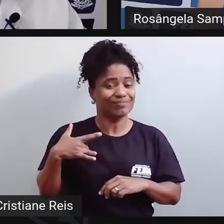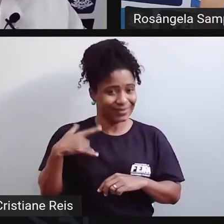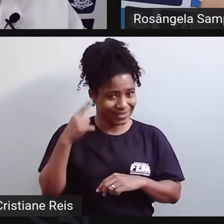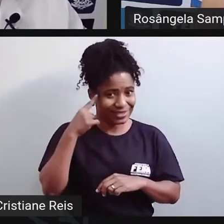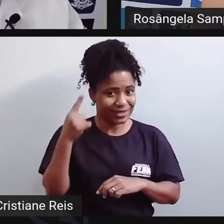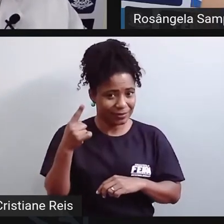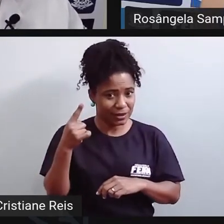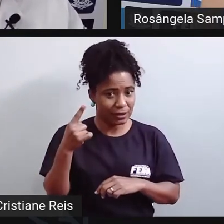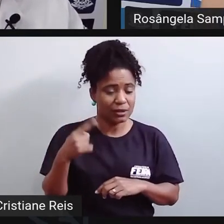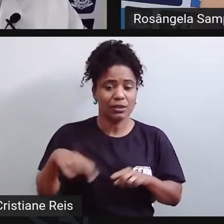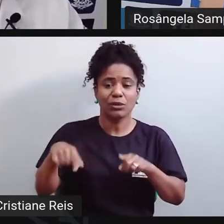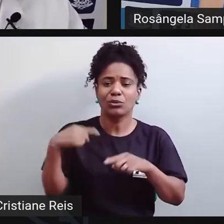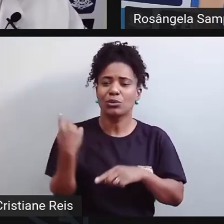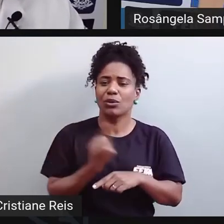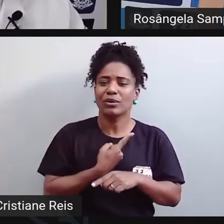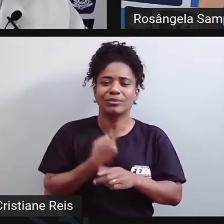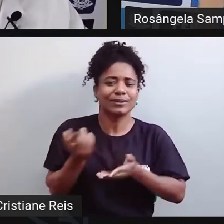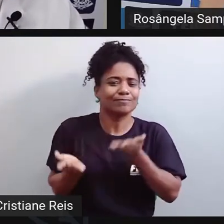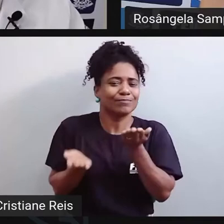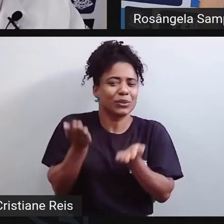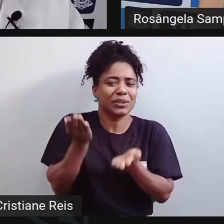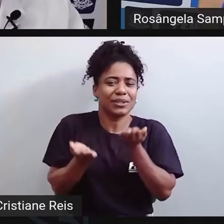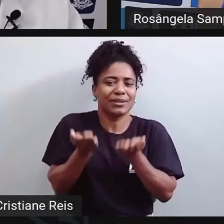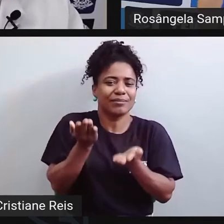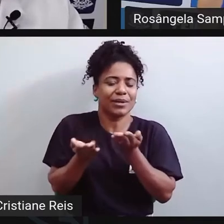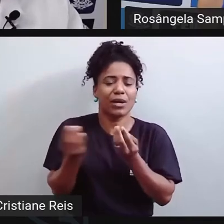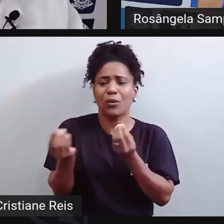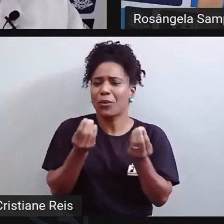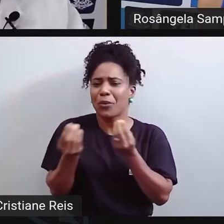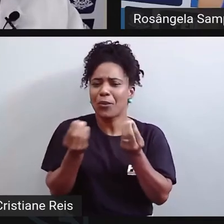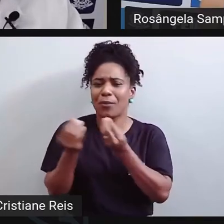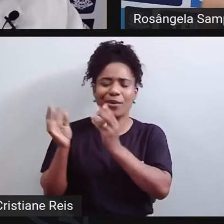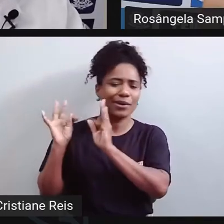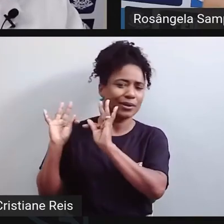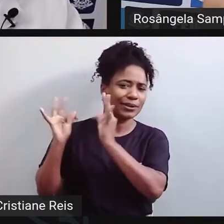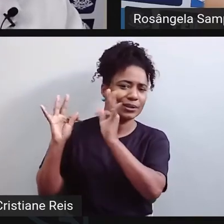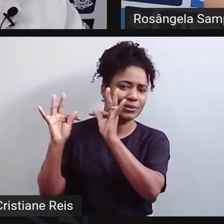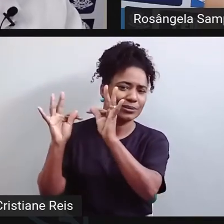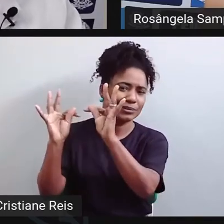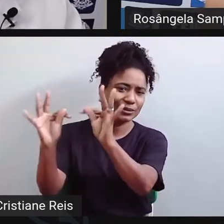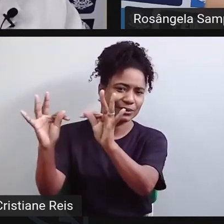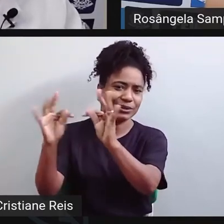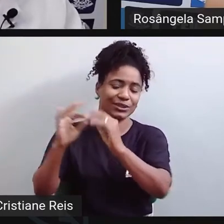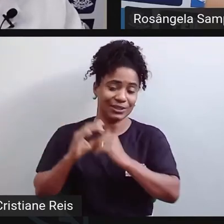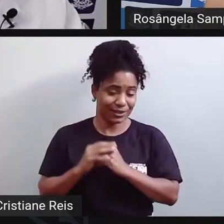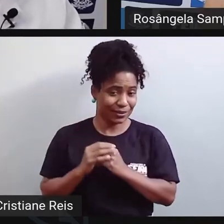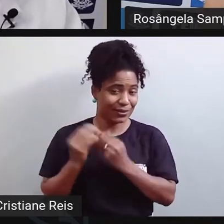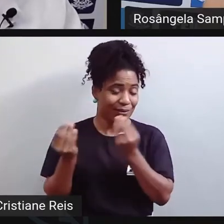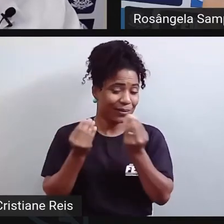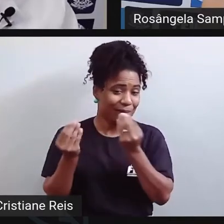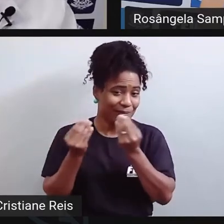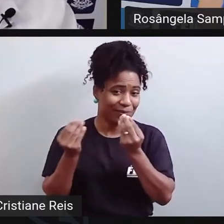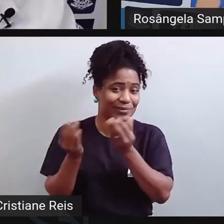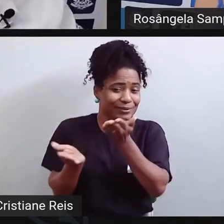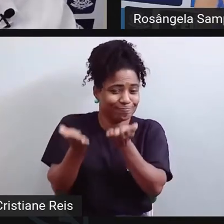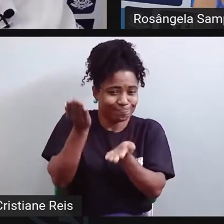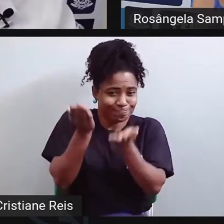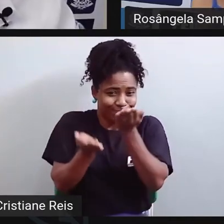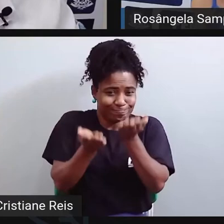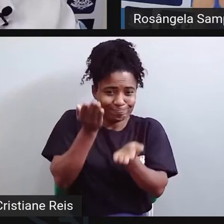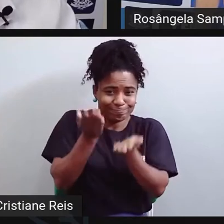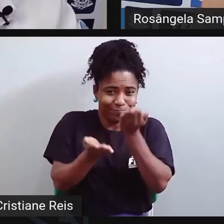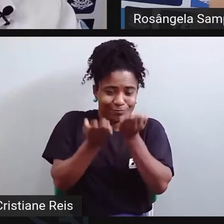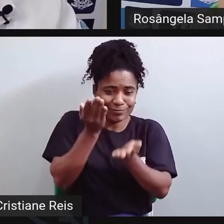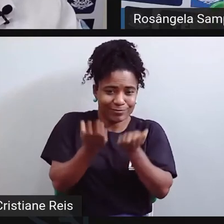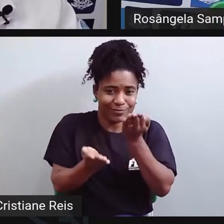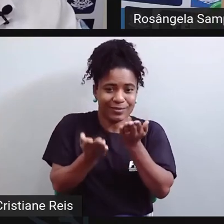Como a gente vai lidar com essa tecnologia para que essa tecnologia não seja